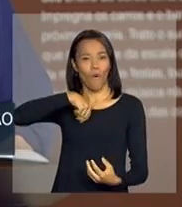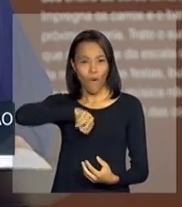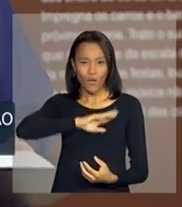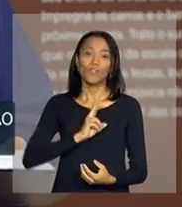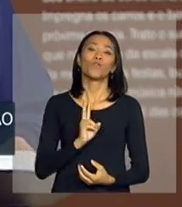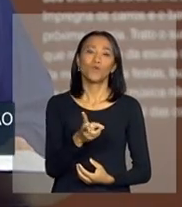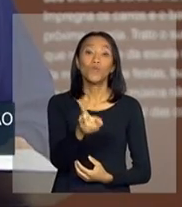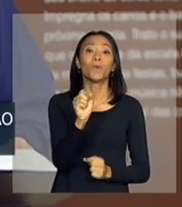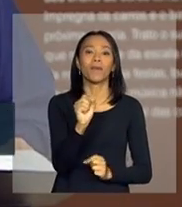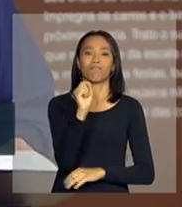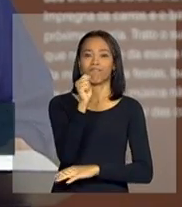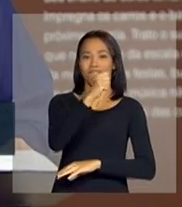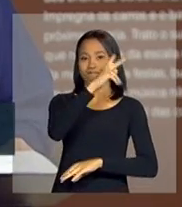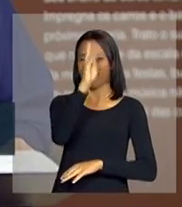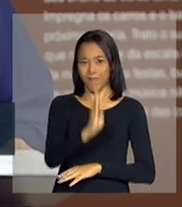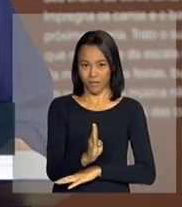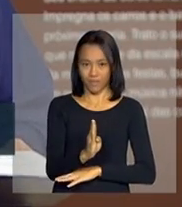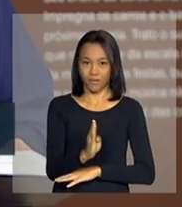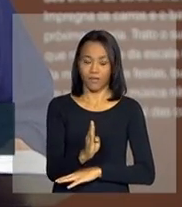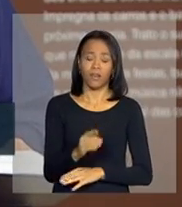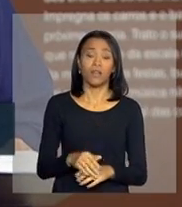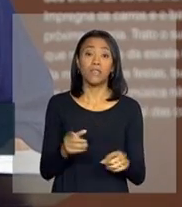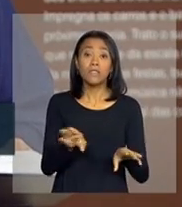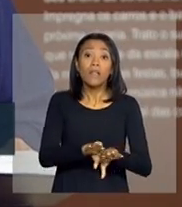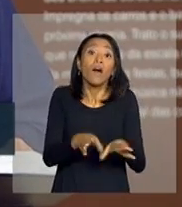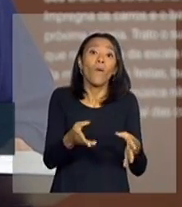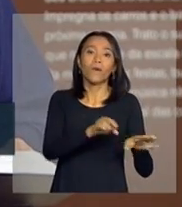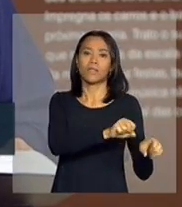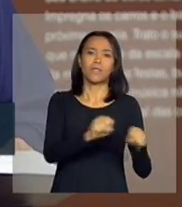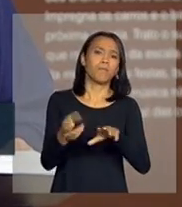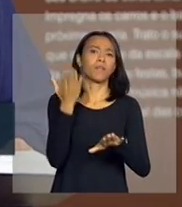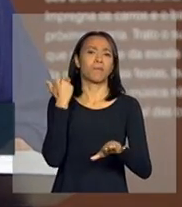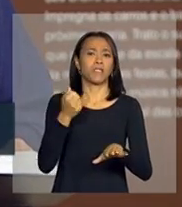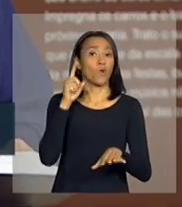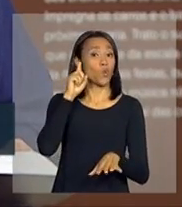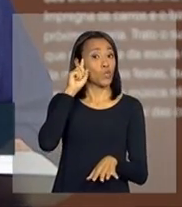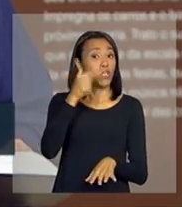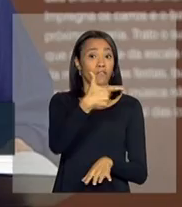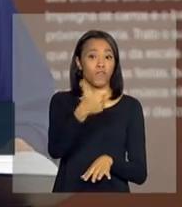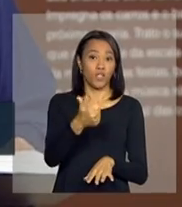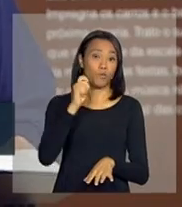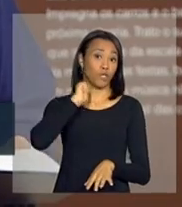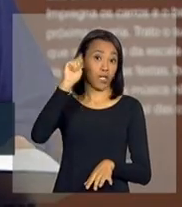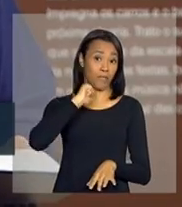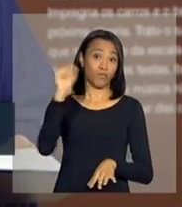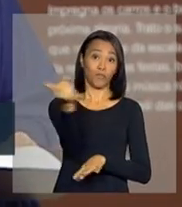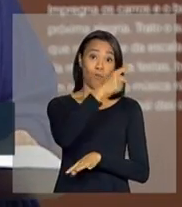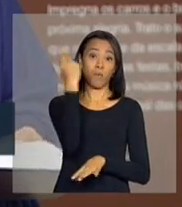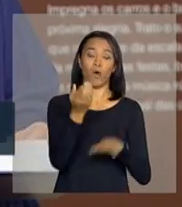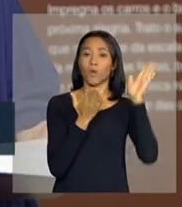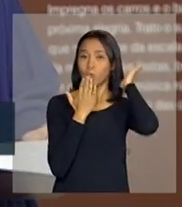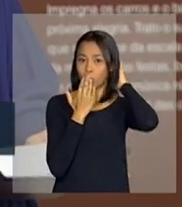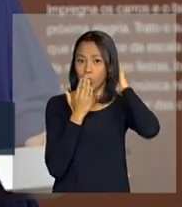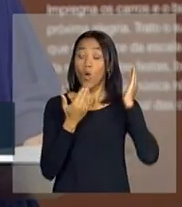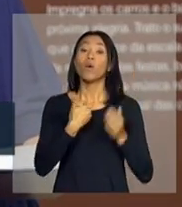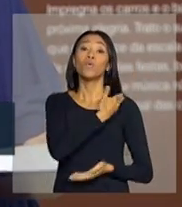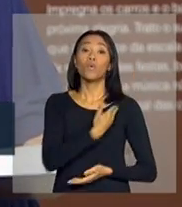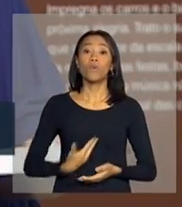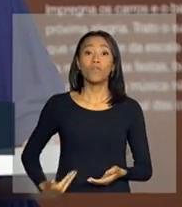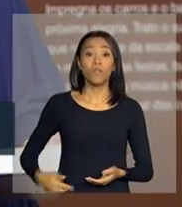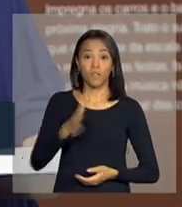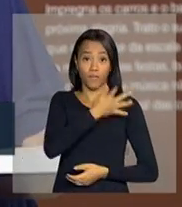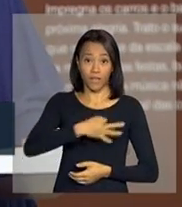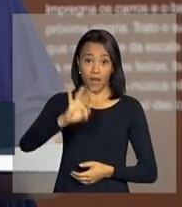Brasil. Ainda na semana que passou, dia 21 de abril, em que se comemora o Dia do Índio, o governo federal lançou uma